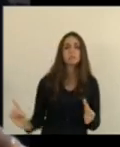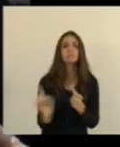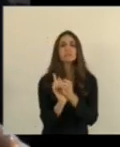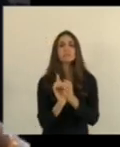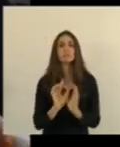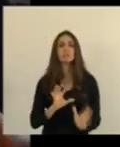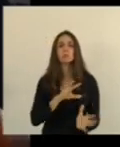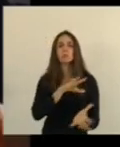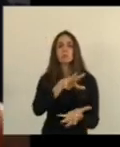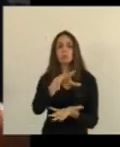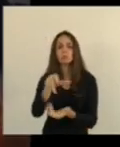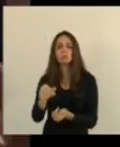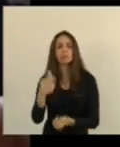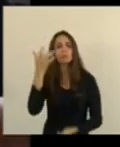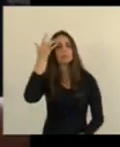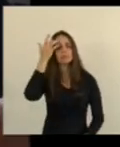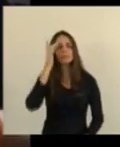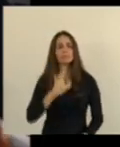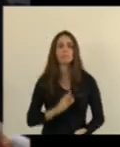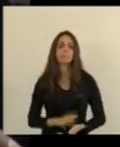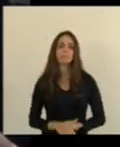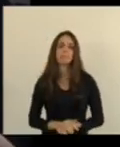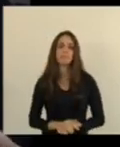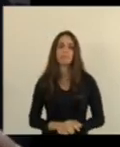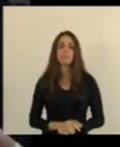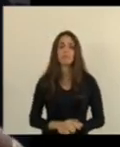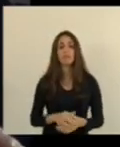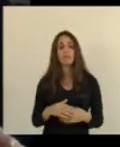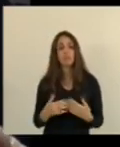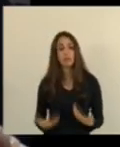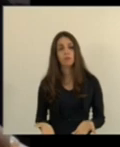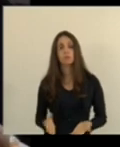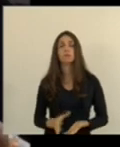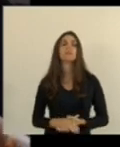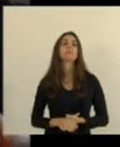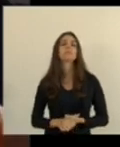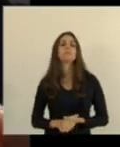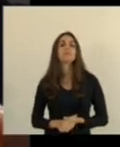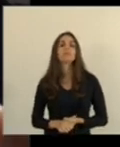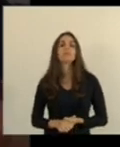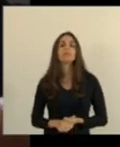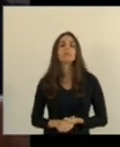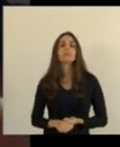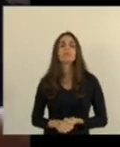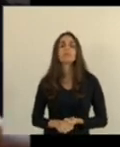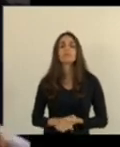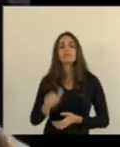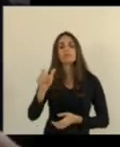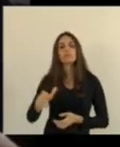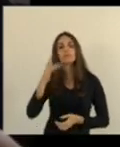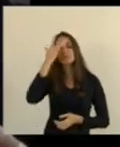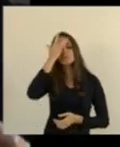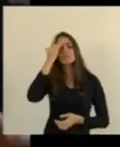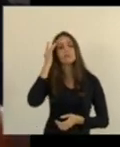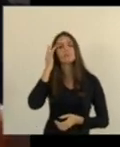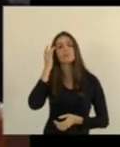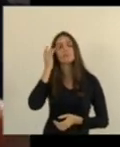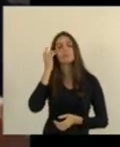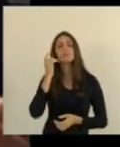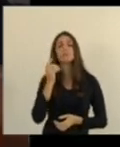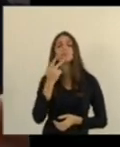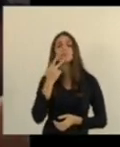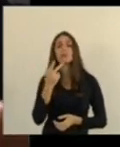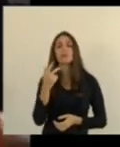que ela se permite ser usada, que ela repete uma